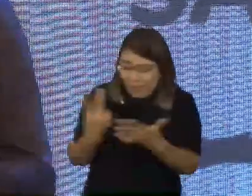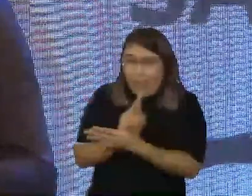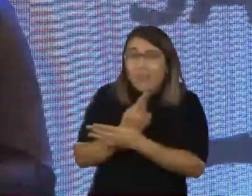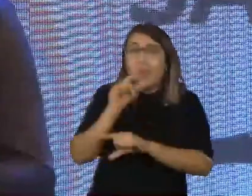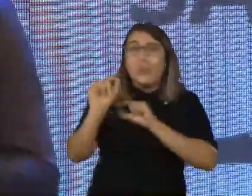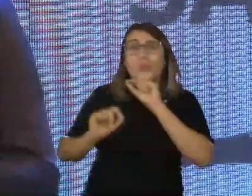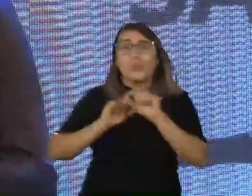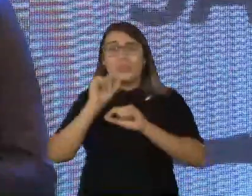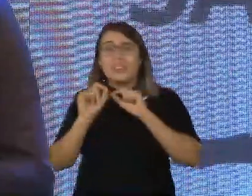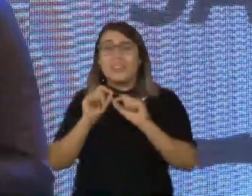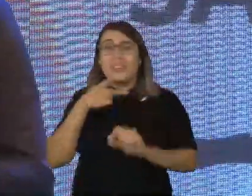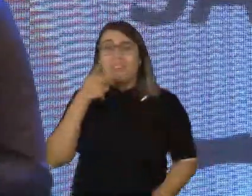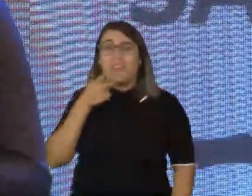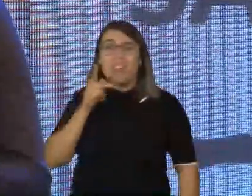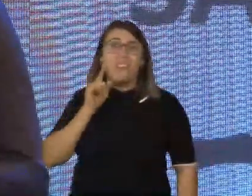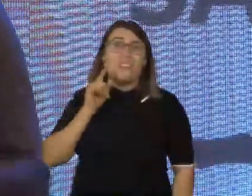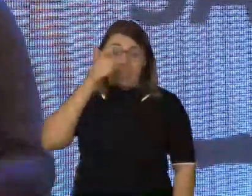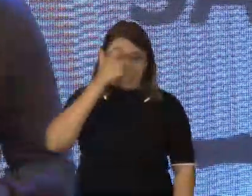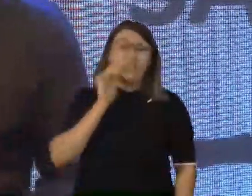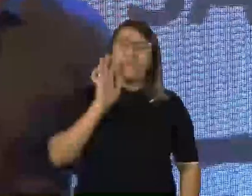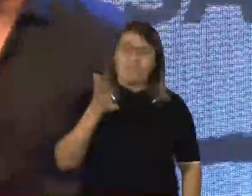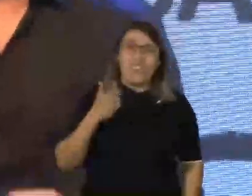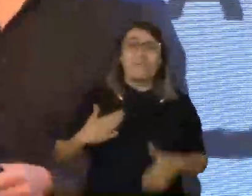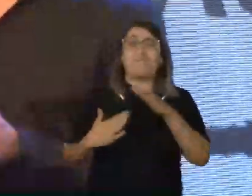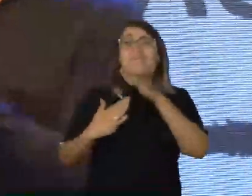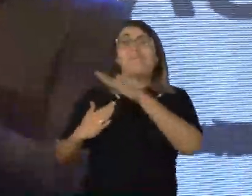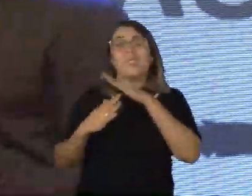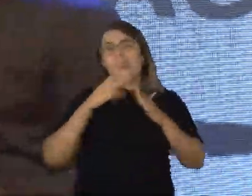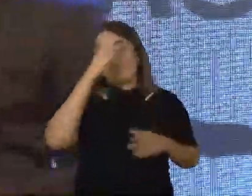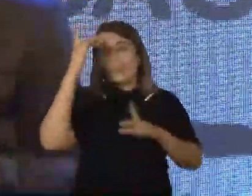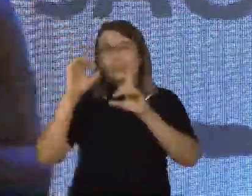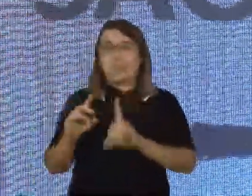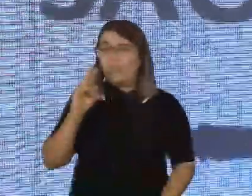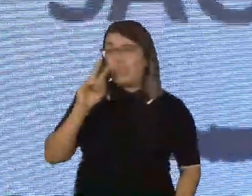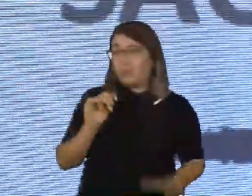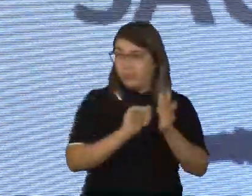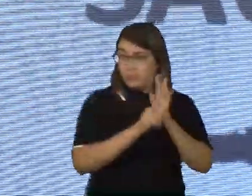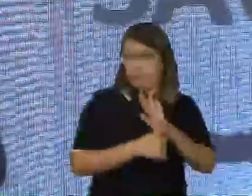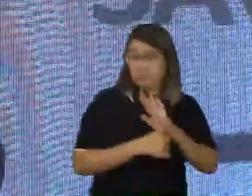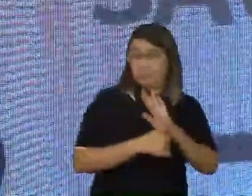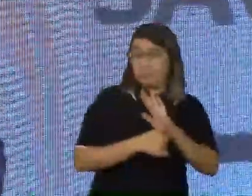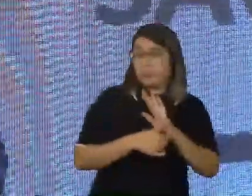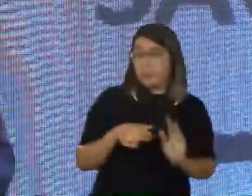e sendo obstáculo das pessoas com deficiência. Várias vezes eu olhava para alguém com síndrome de Down e dizia assim,